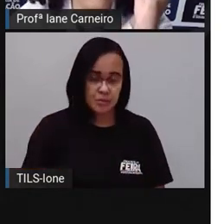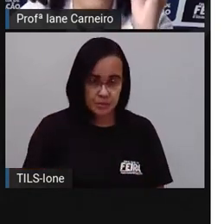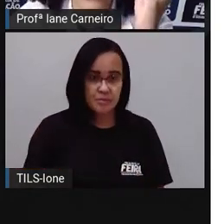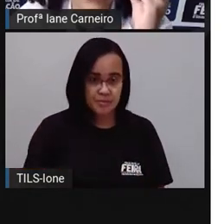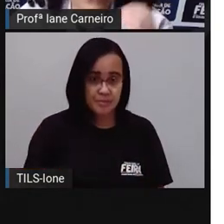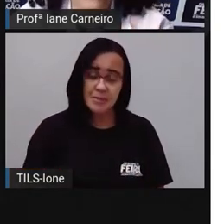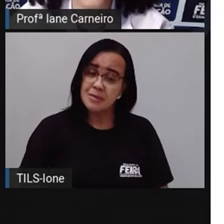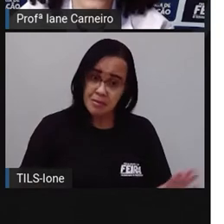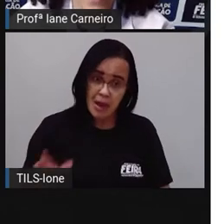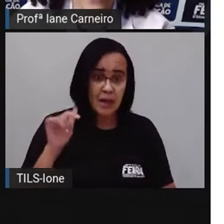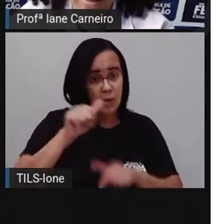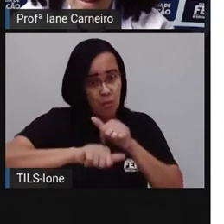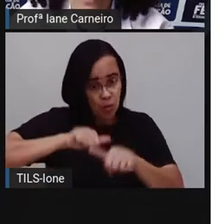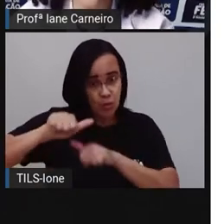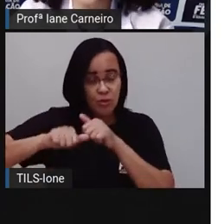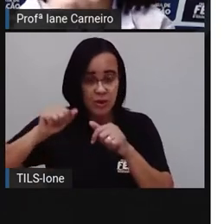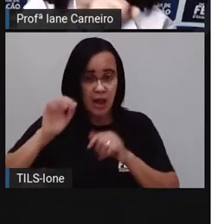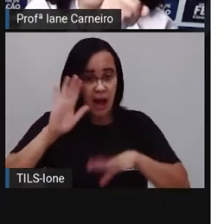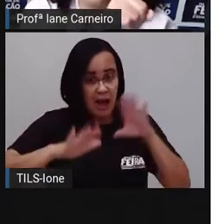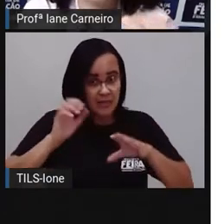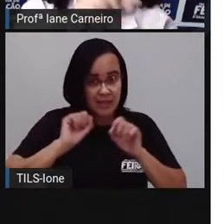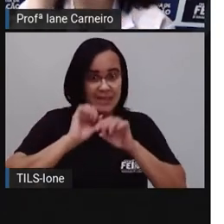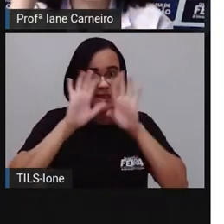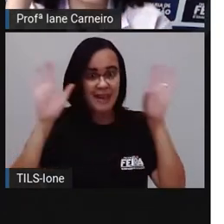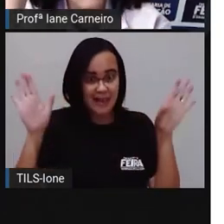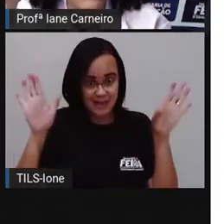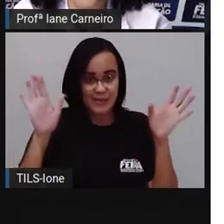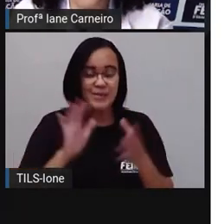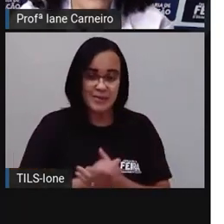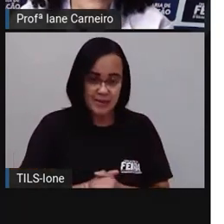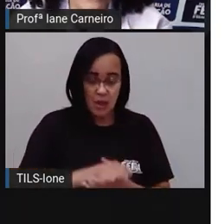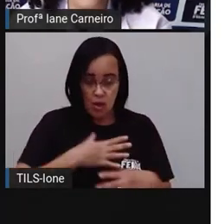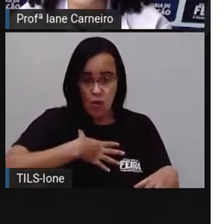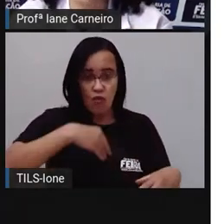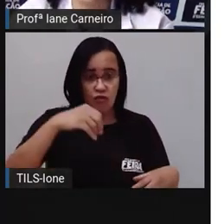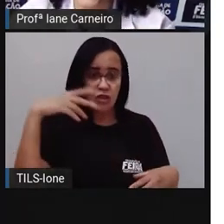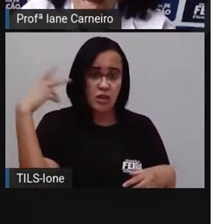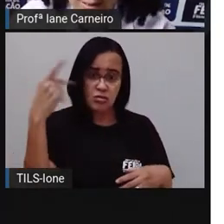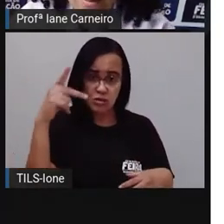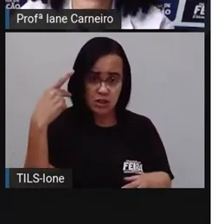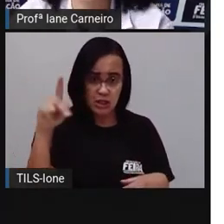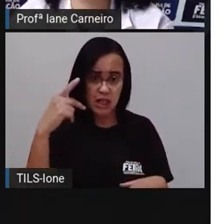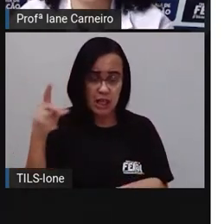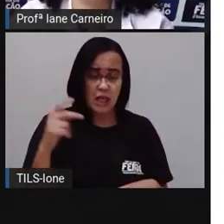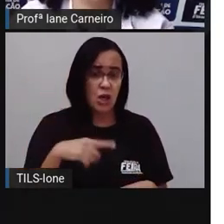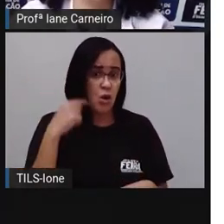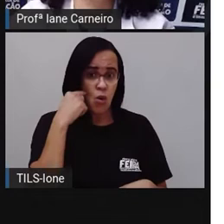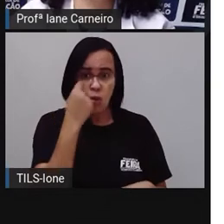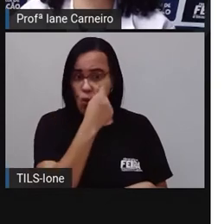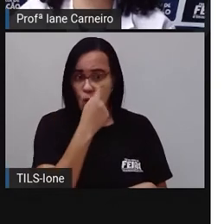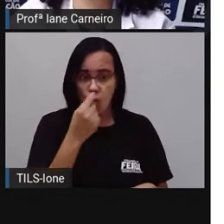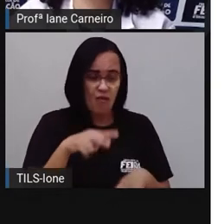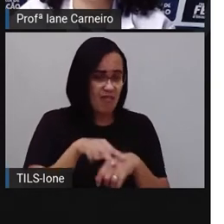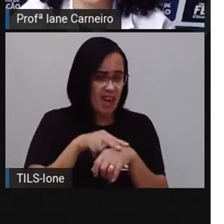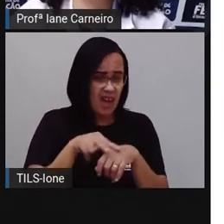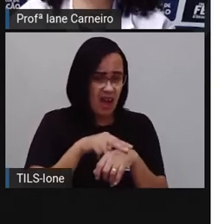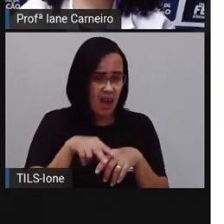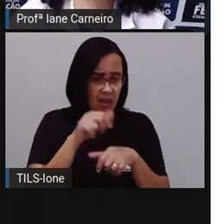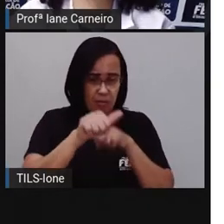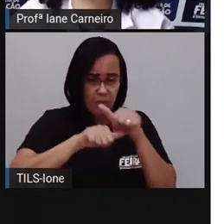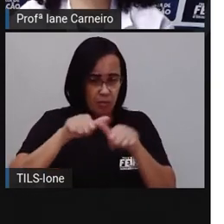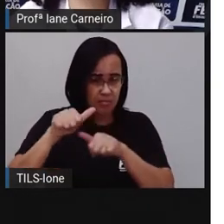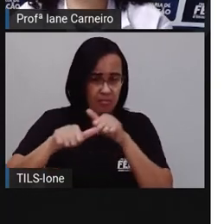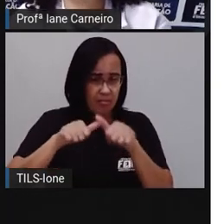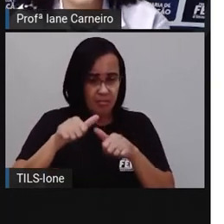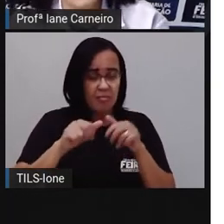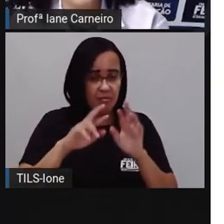momentos o olho dele fica mais claro, né? O filho de Neymar já tem um olho bem, acho que esverdeado, né? Azulado. Os lábios,